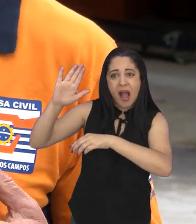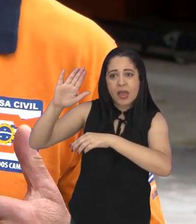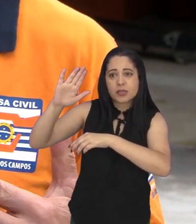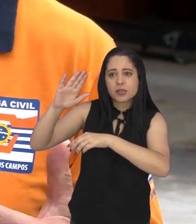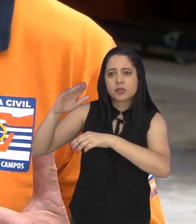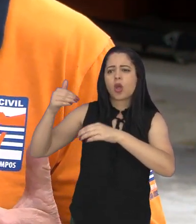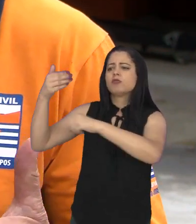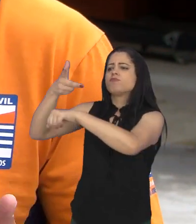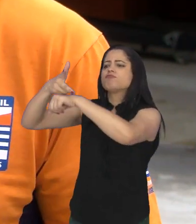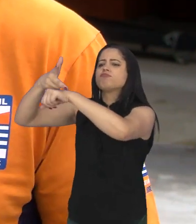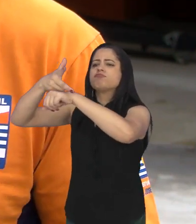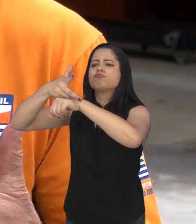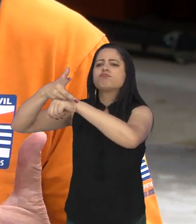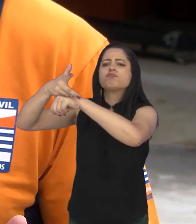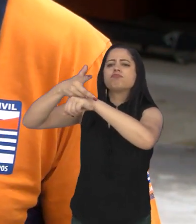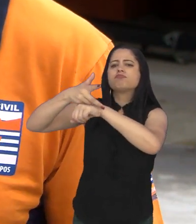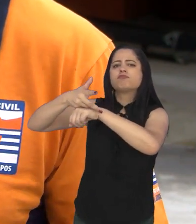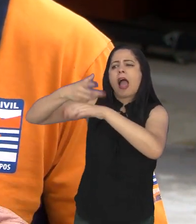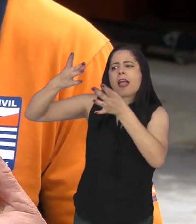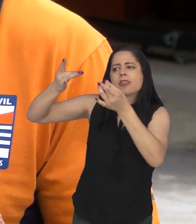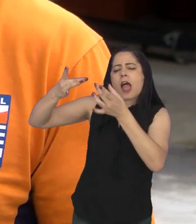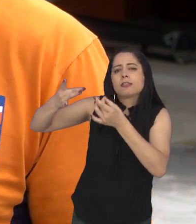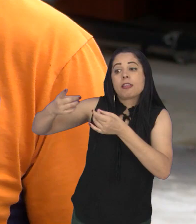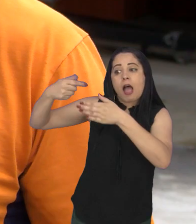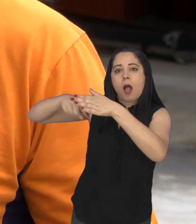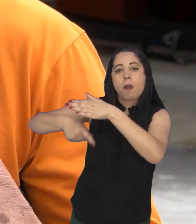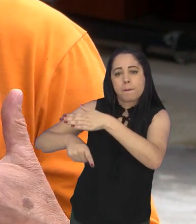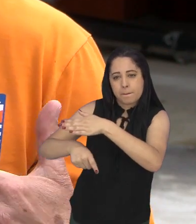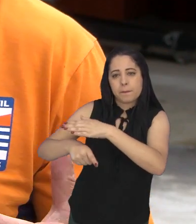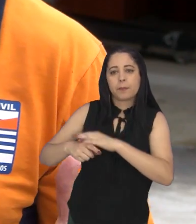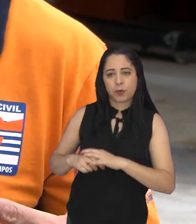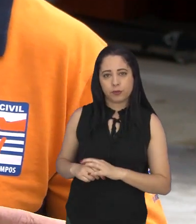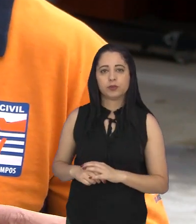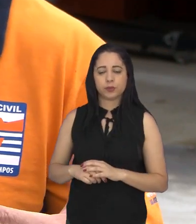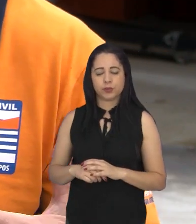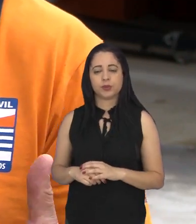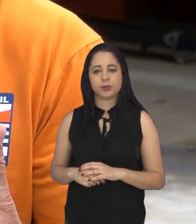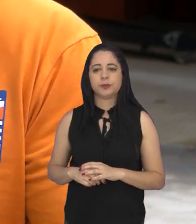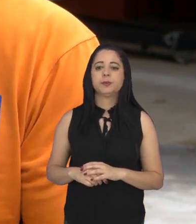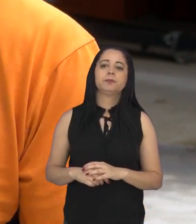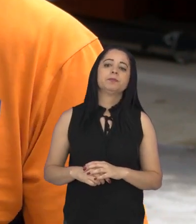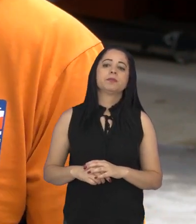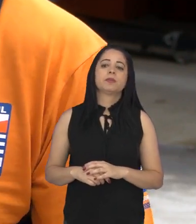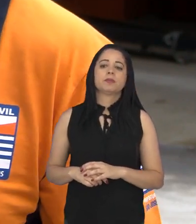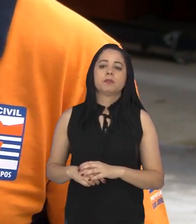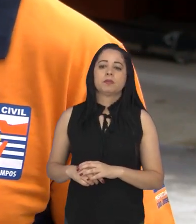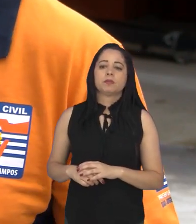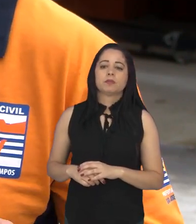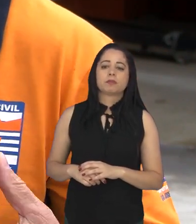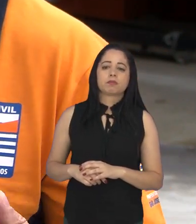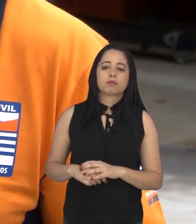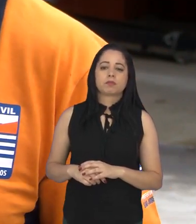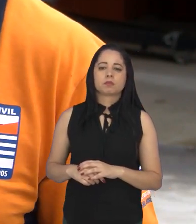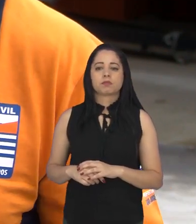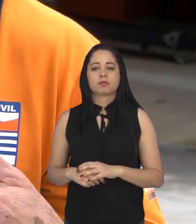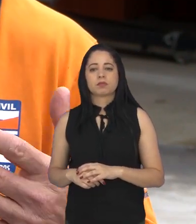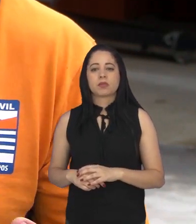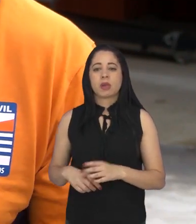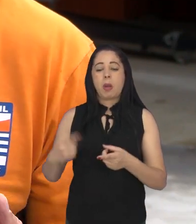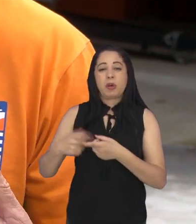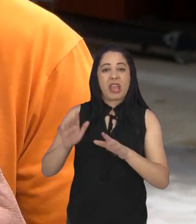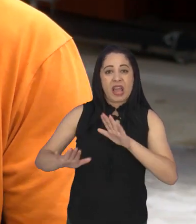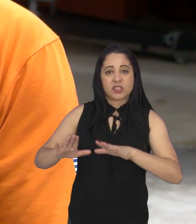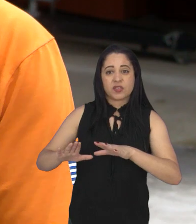onde a Defesa Civil faz esse monitoramento do nosso limite, vamos dizer assim, de